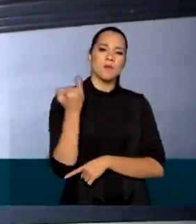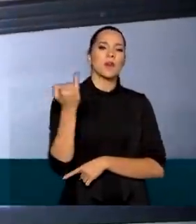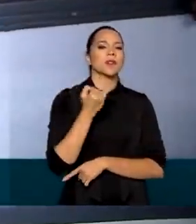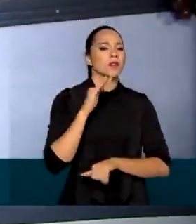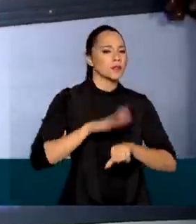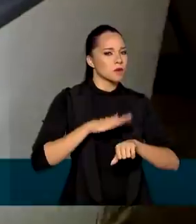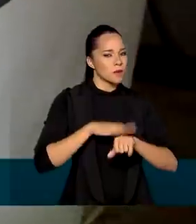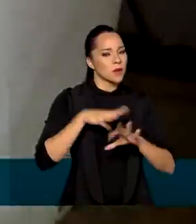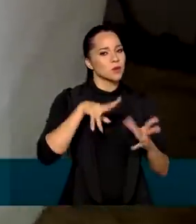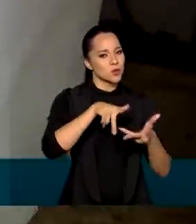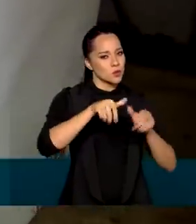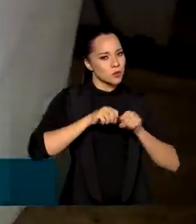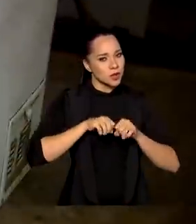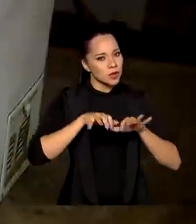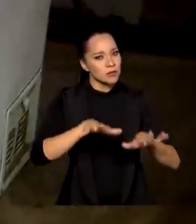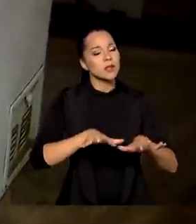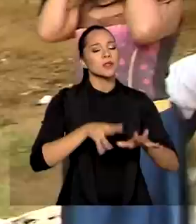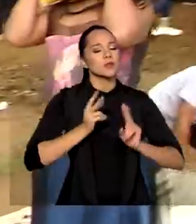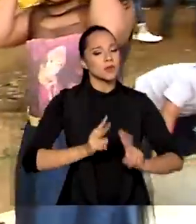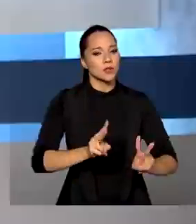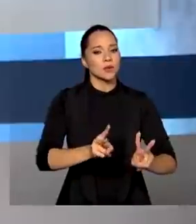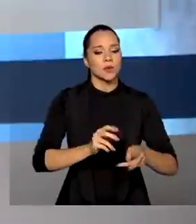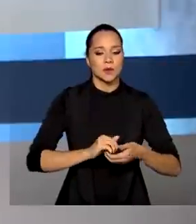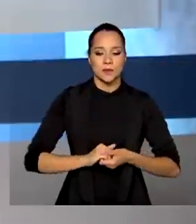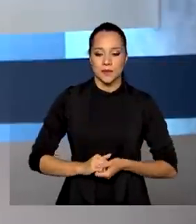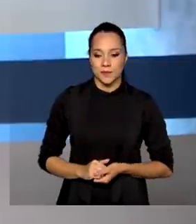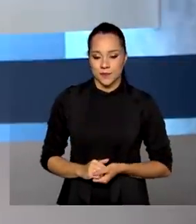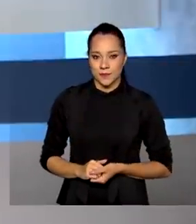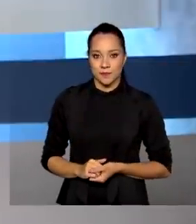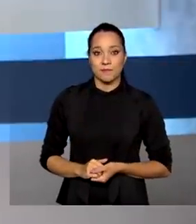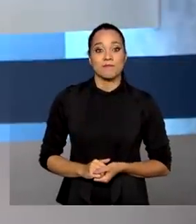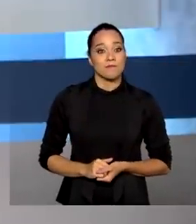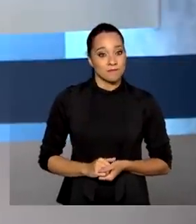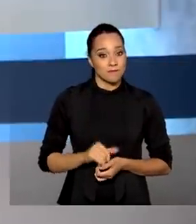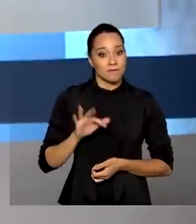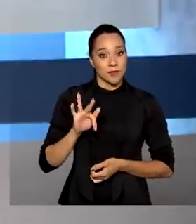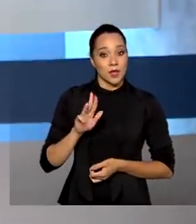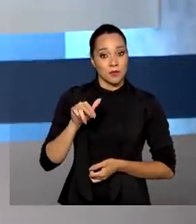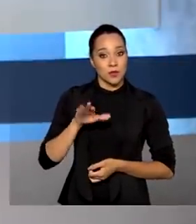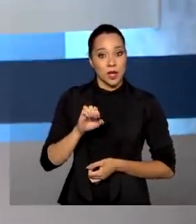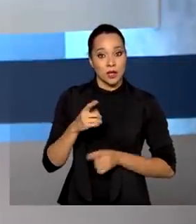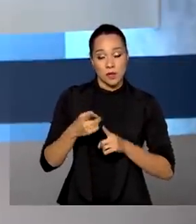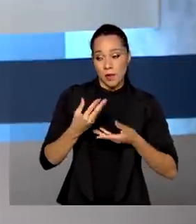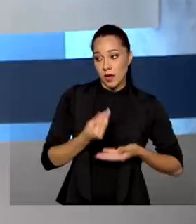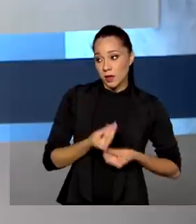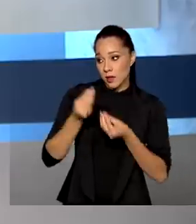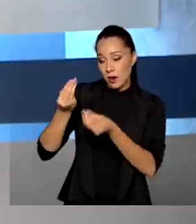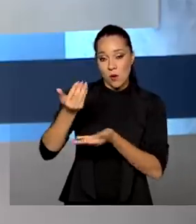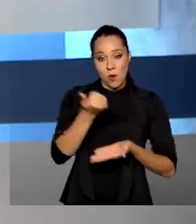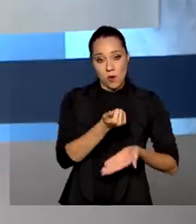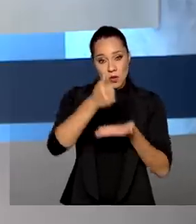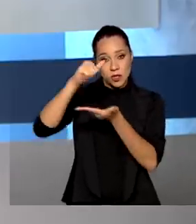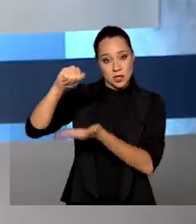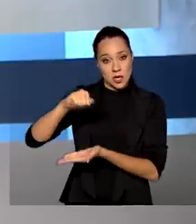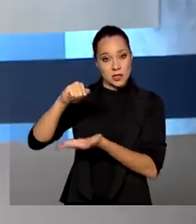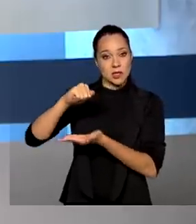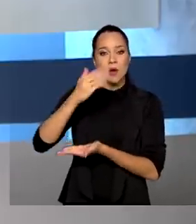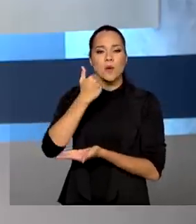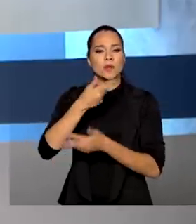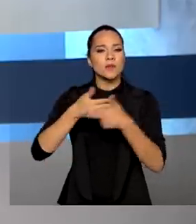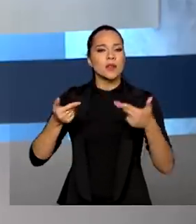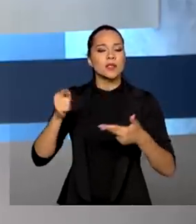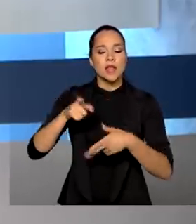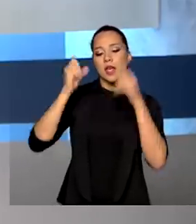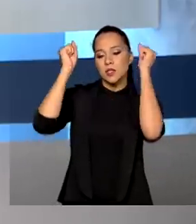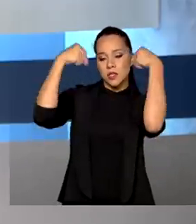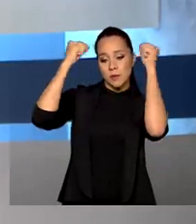aí nesse momento de pandemia, ela continua. E olha, a FUNAI também entregou cestas básicas em Chapecó, Santa Catarina.